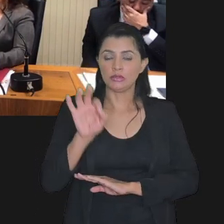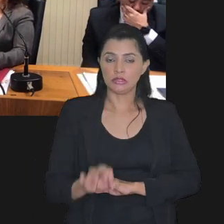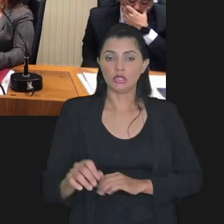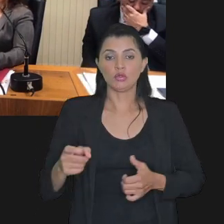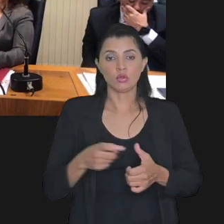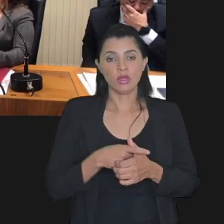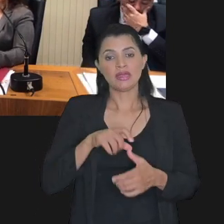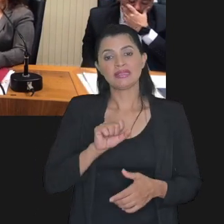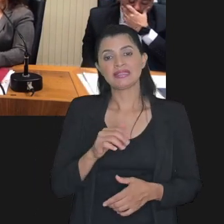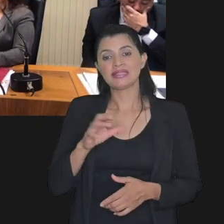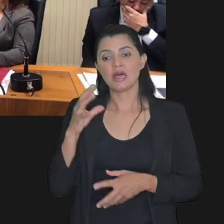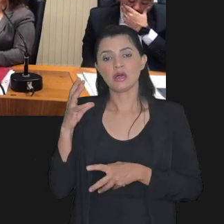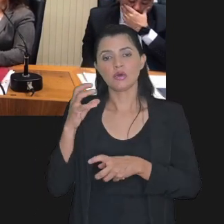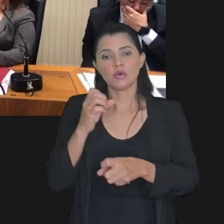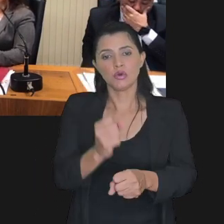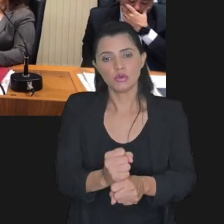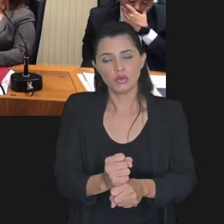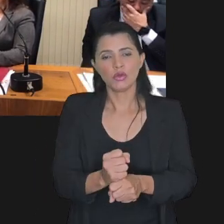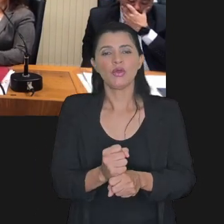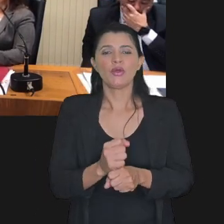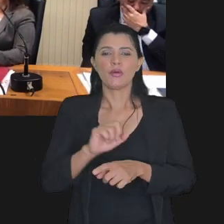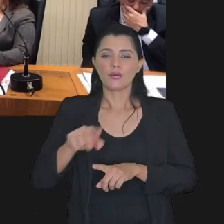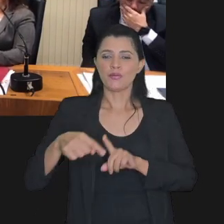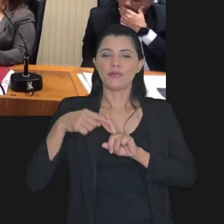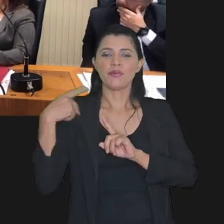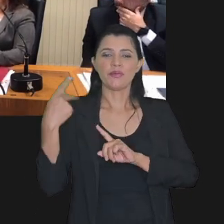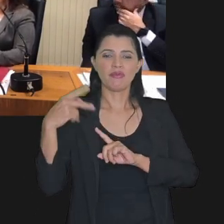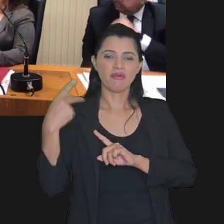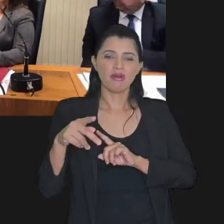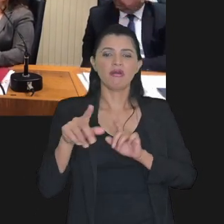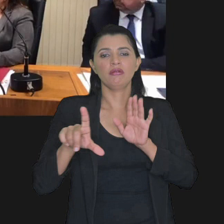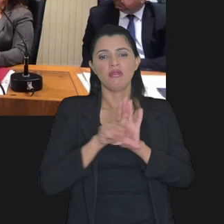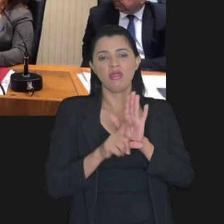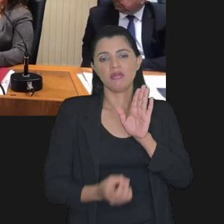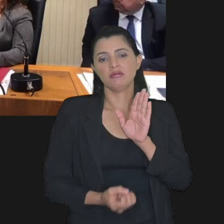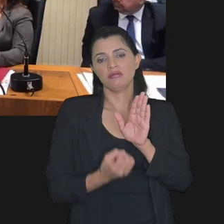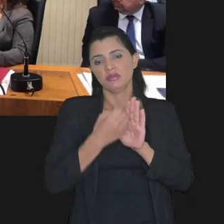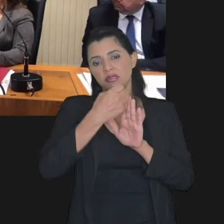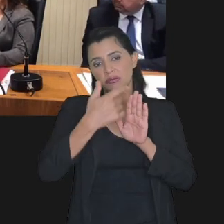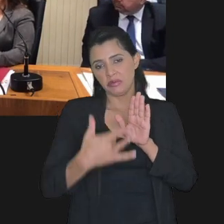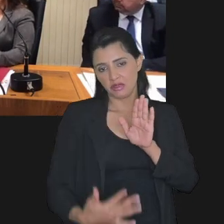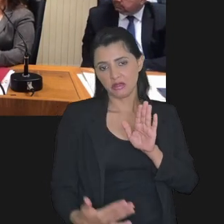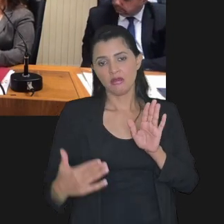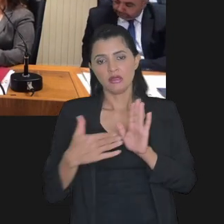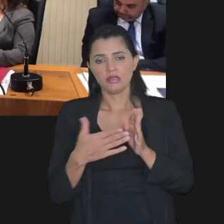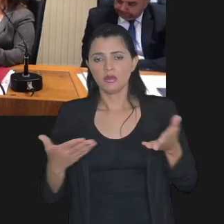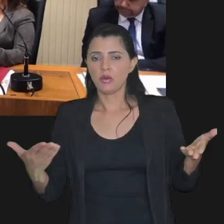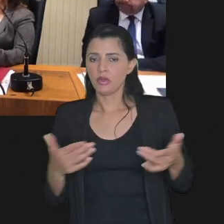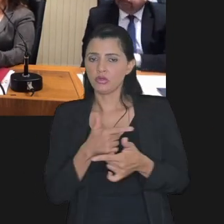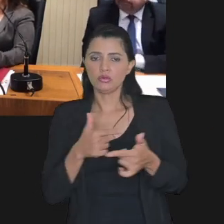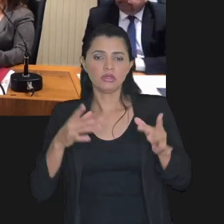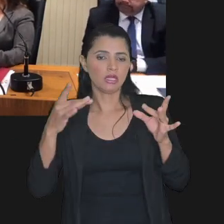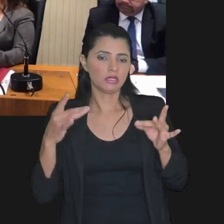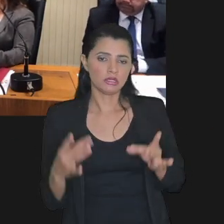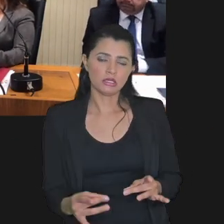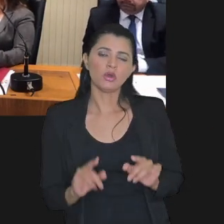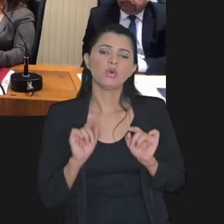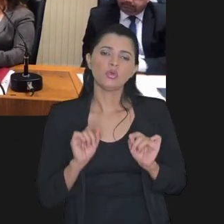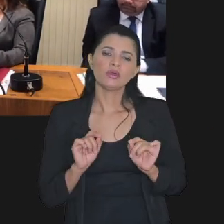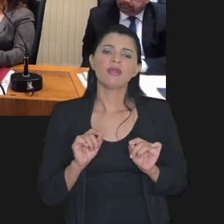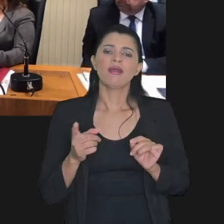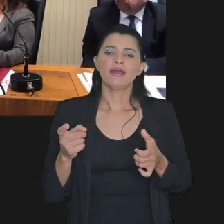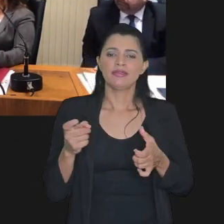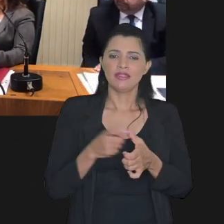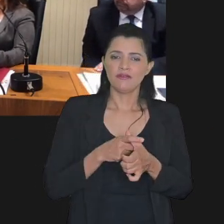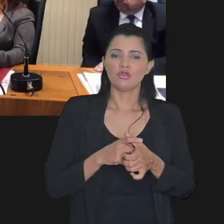devedor e quando envolva devedor quanto mais conforme definida em lei específica até o momento a gente não tem essa definição do que seja